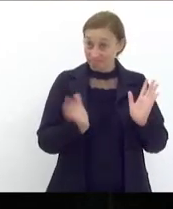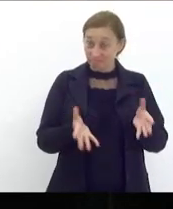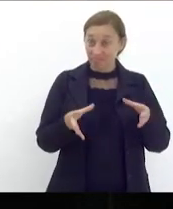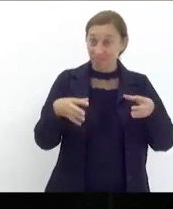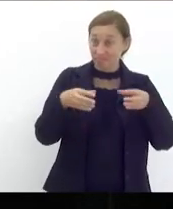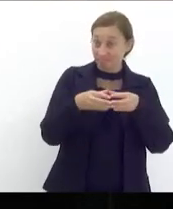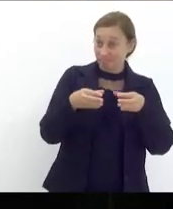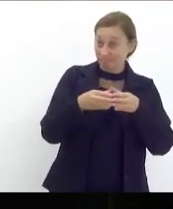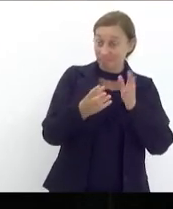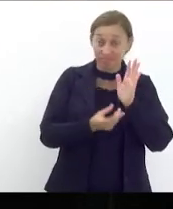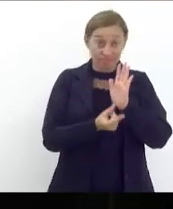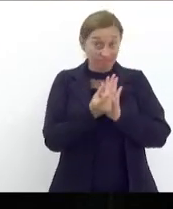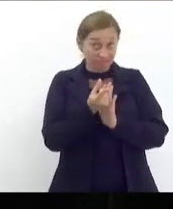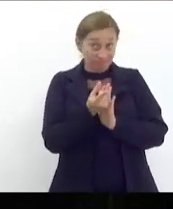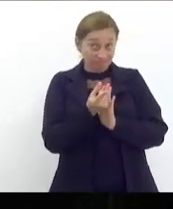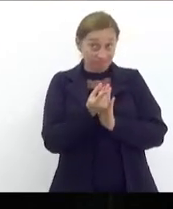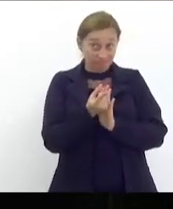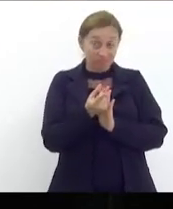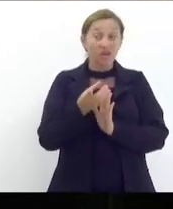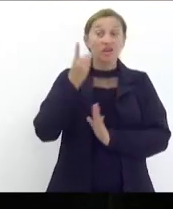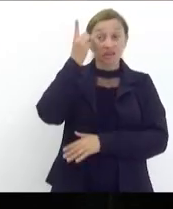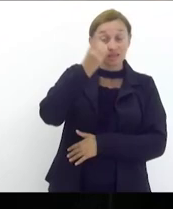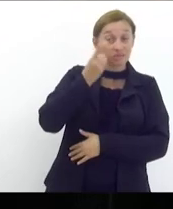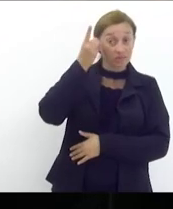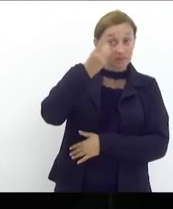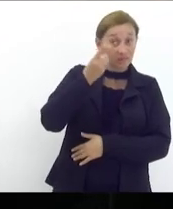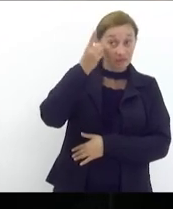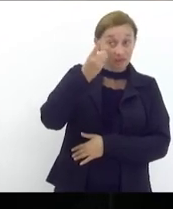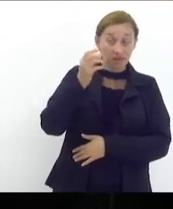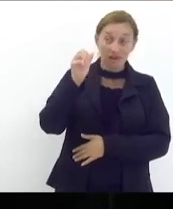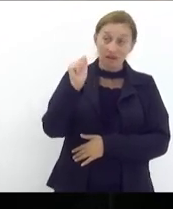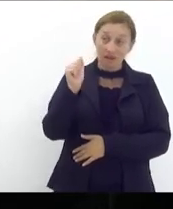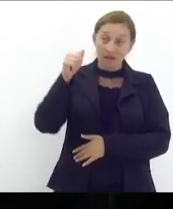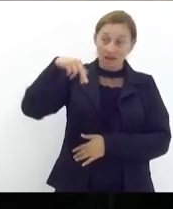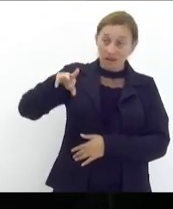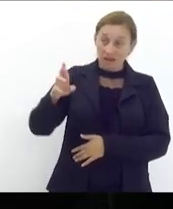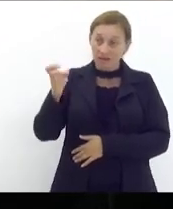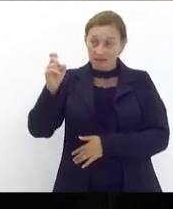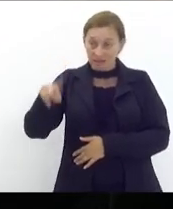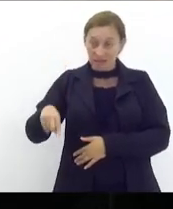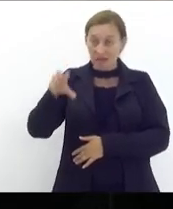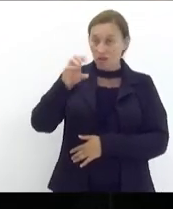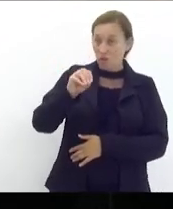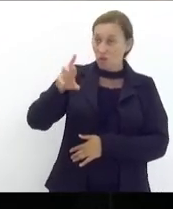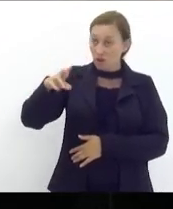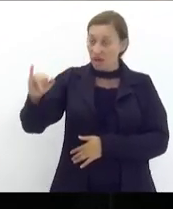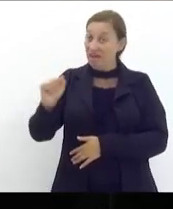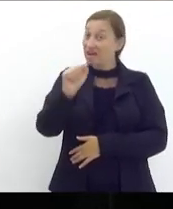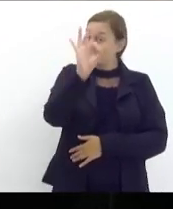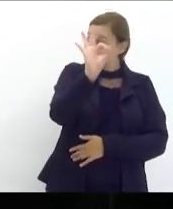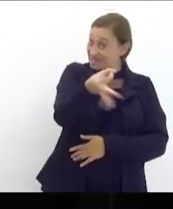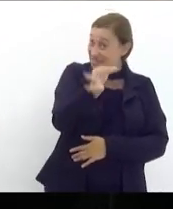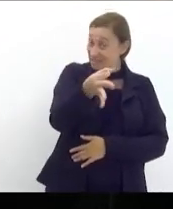orçamento presidida pelo deputado André Correia foi exatamente